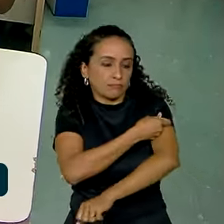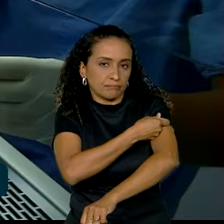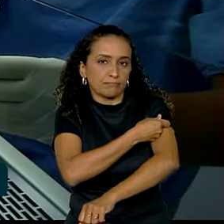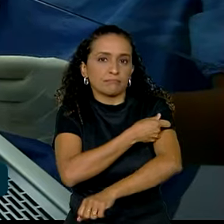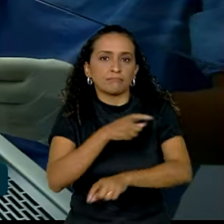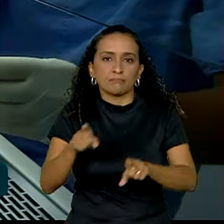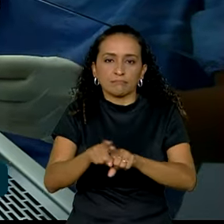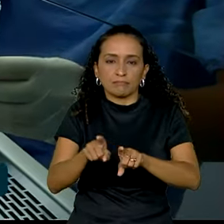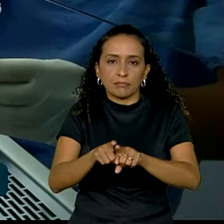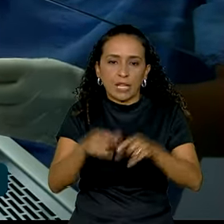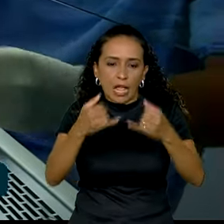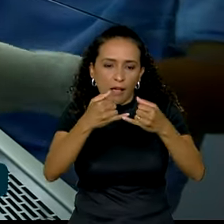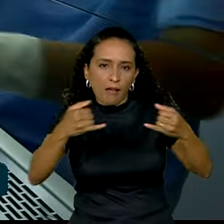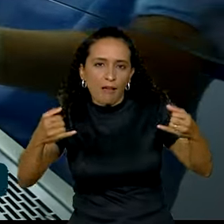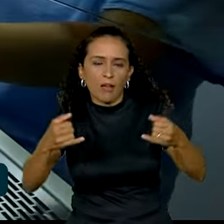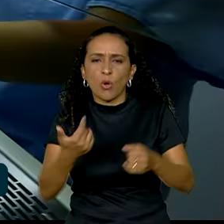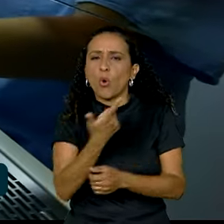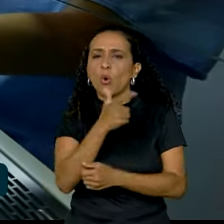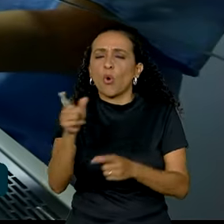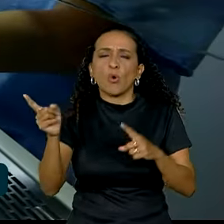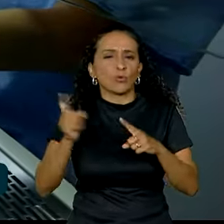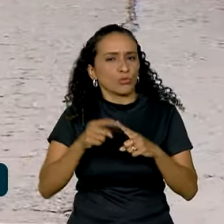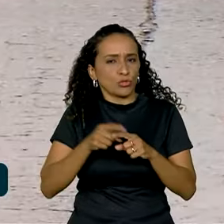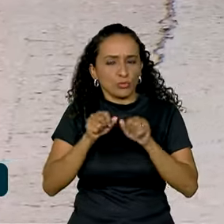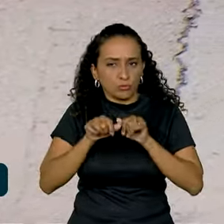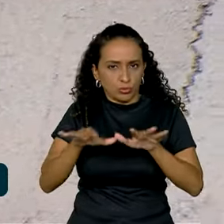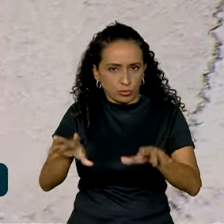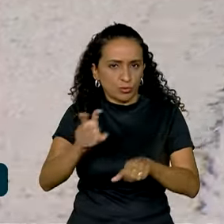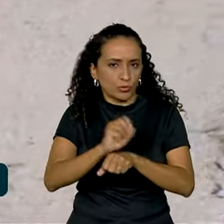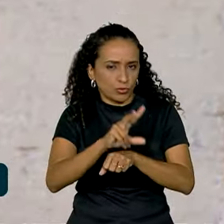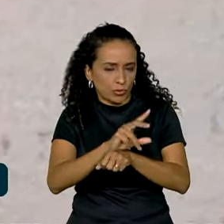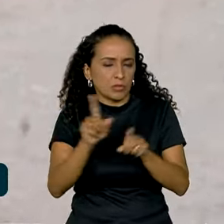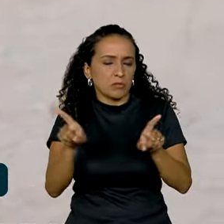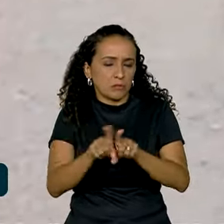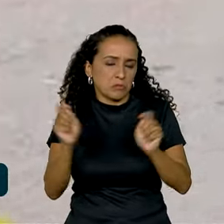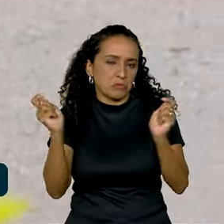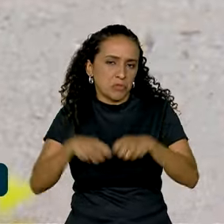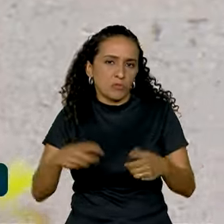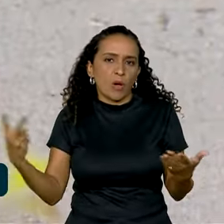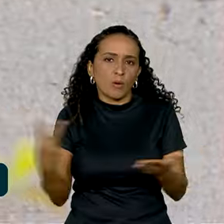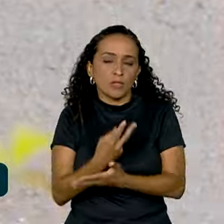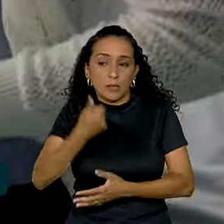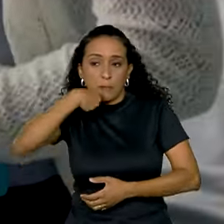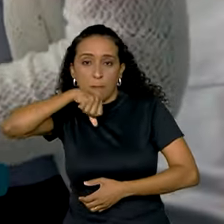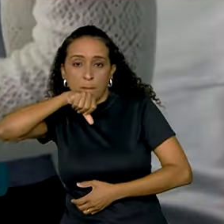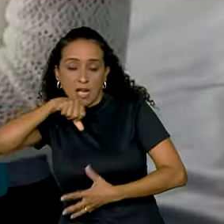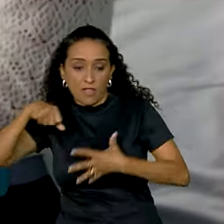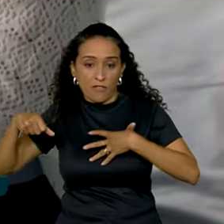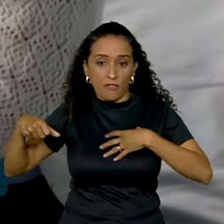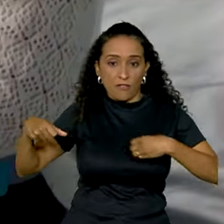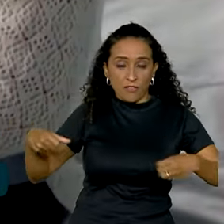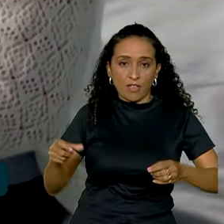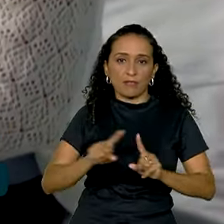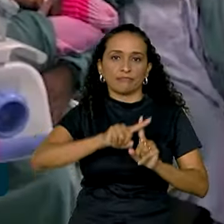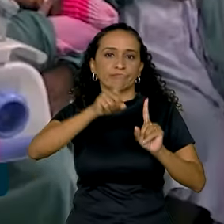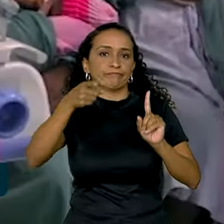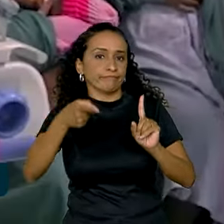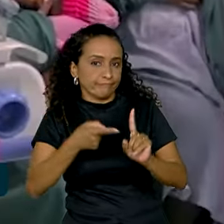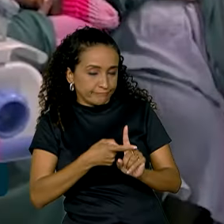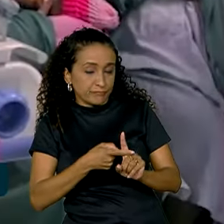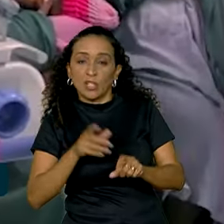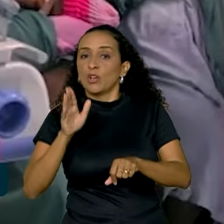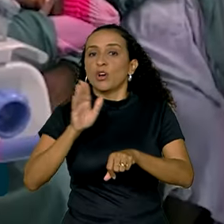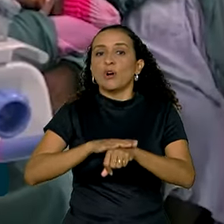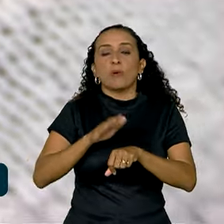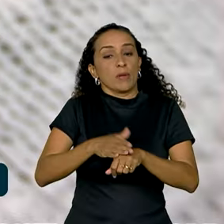agulhas. Outros tipos de transmissão do vírus podem ocorrer da mãe para o filho durante a gestação, no